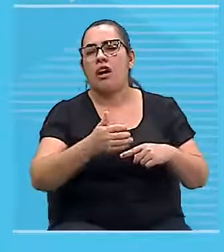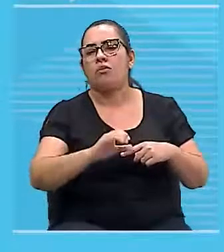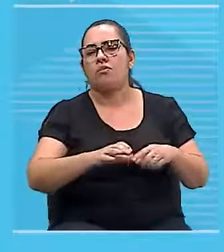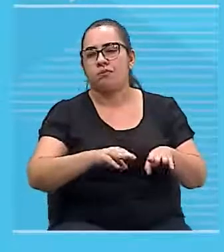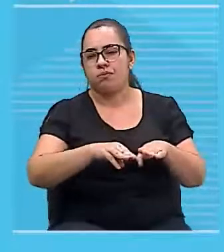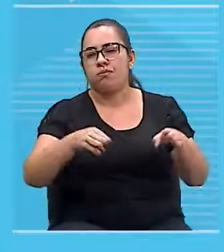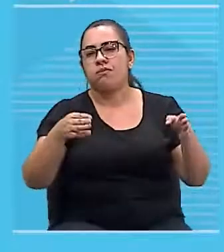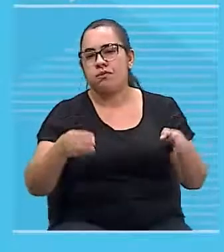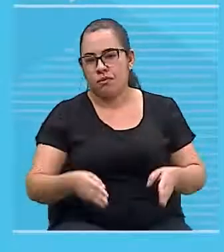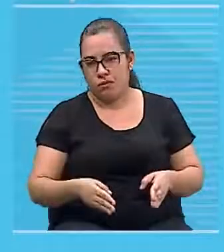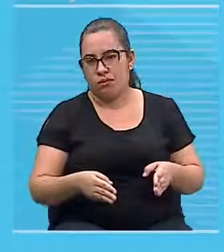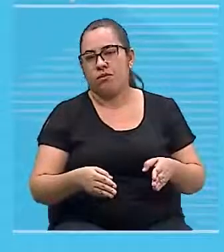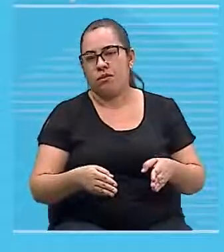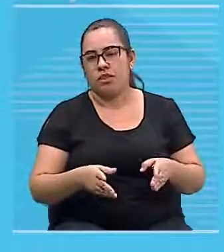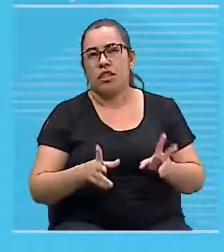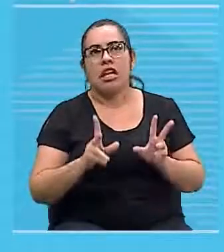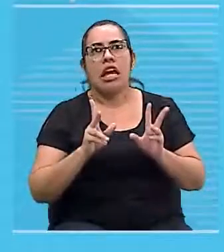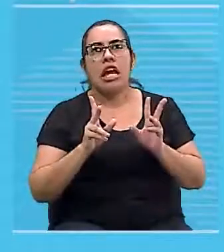fio